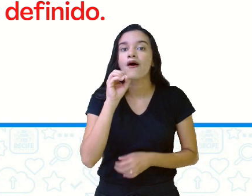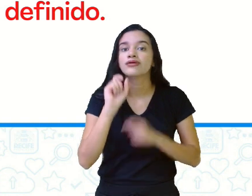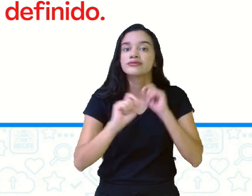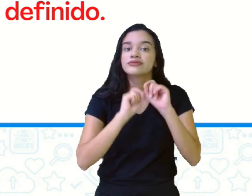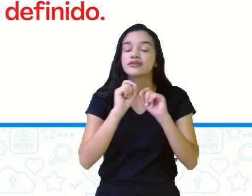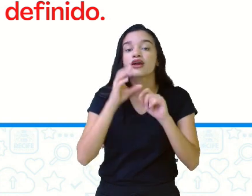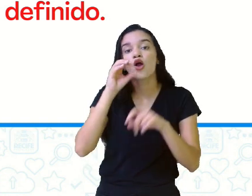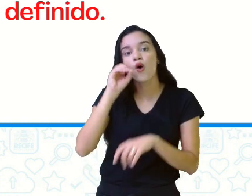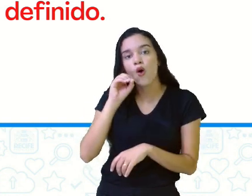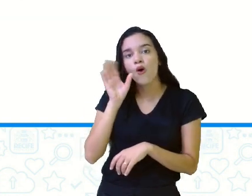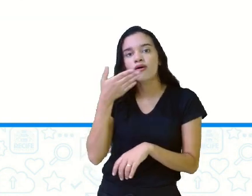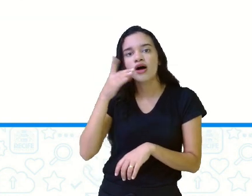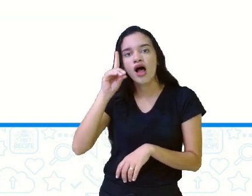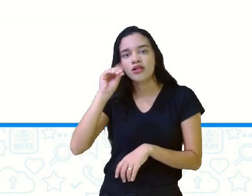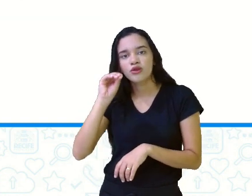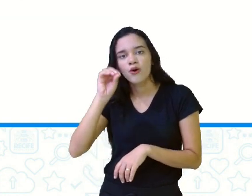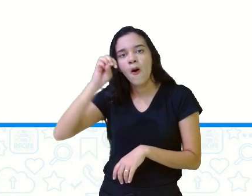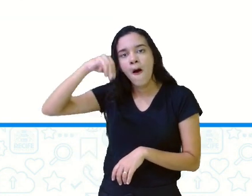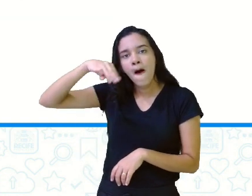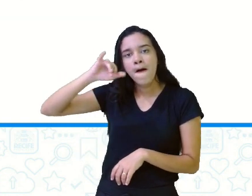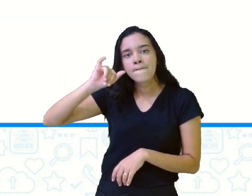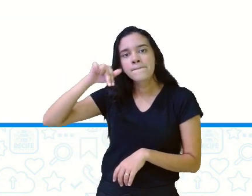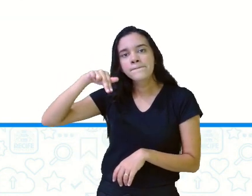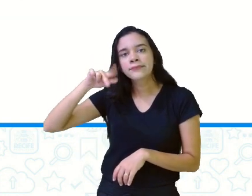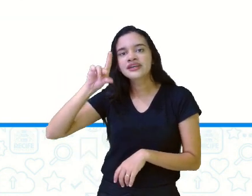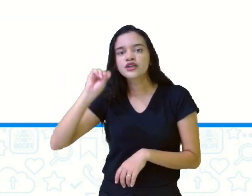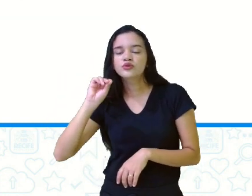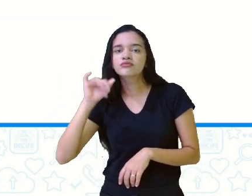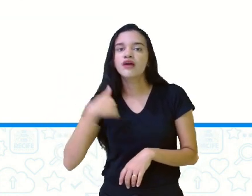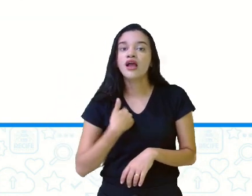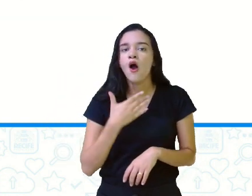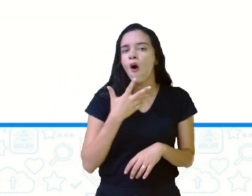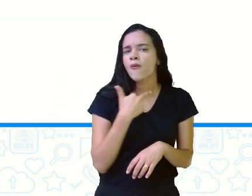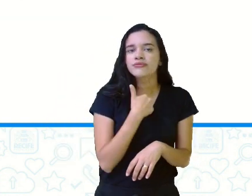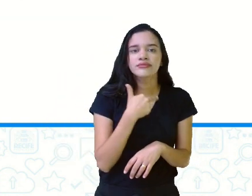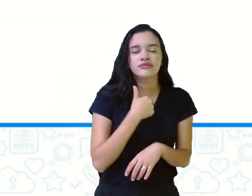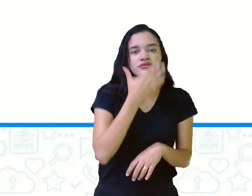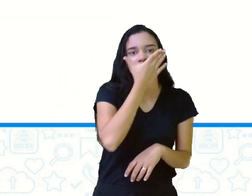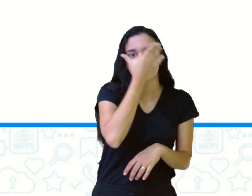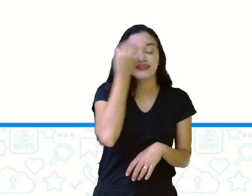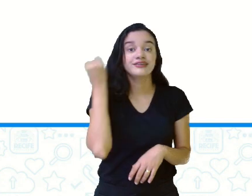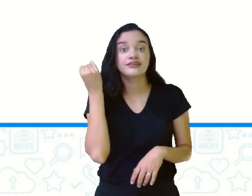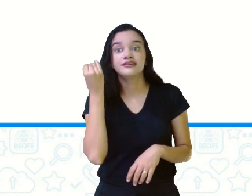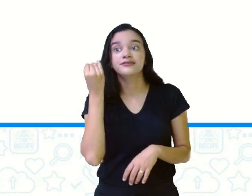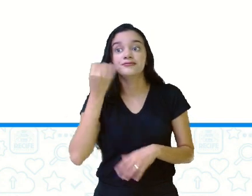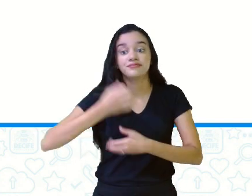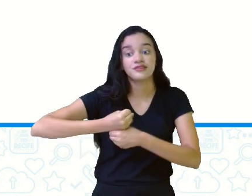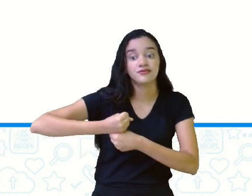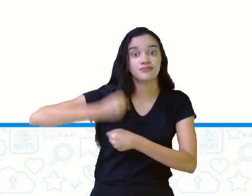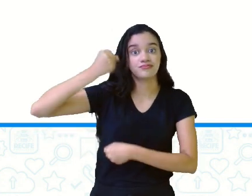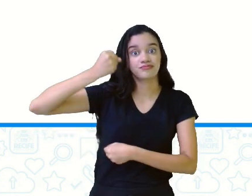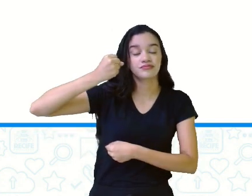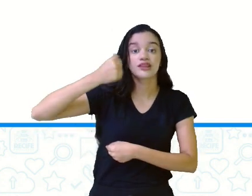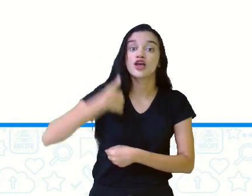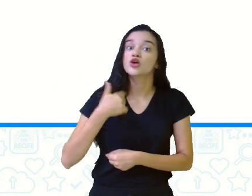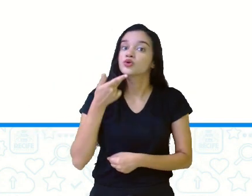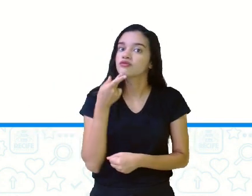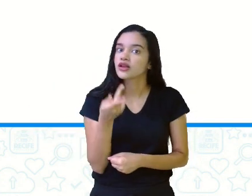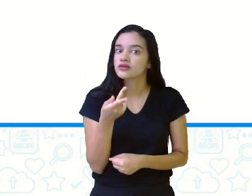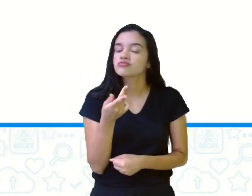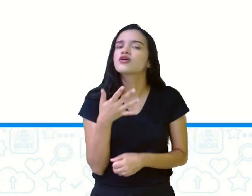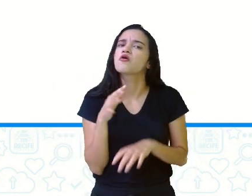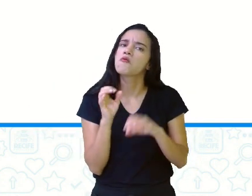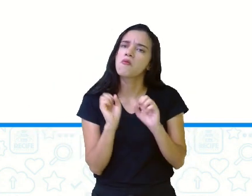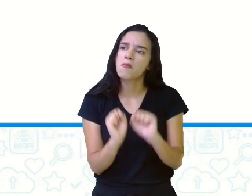o domingo, artigo definido. Não posso me esquecer de pegar um guarda-chuva. Eu estou dizendo aí que eu posso